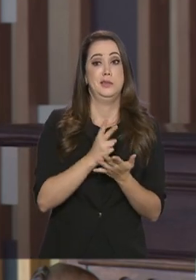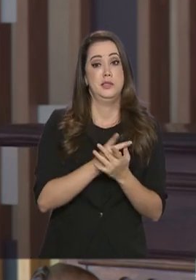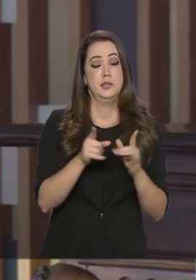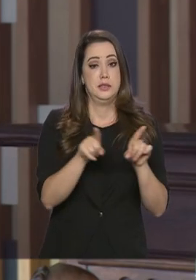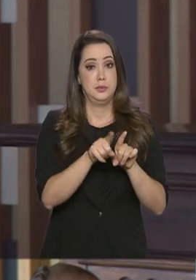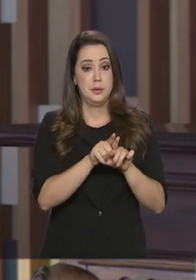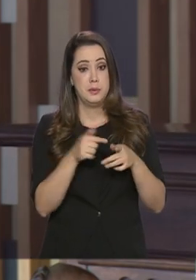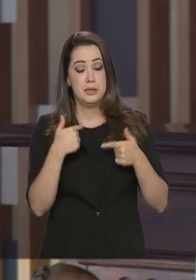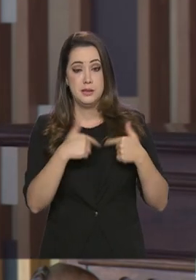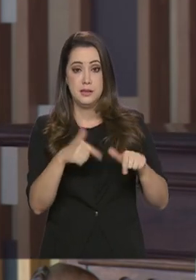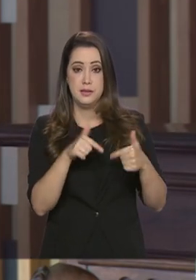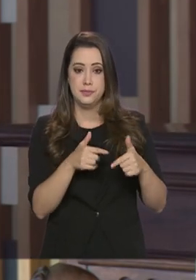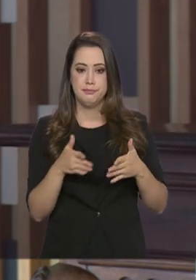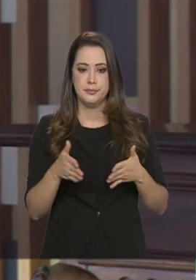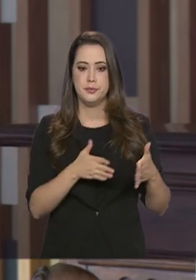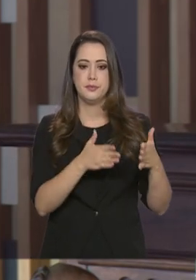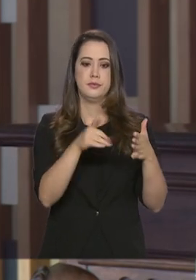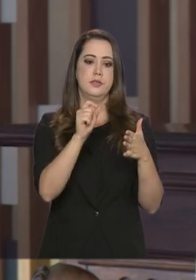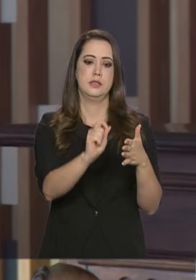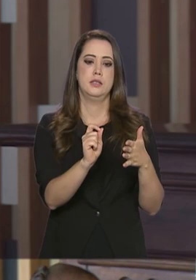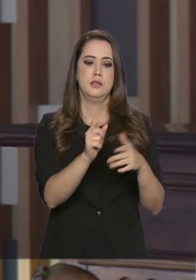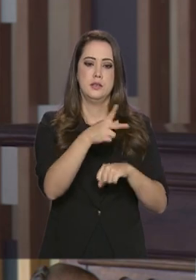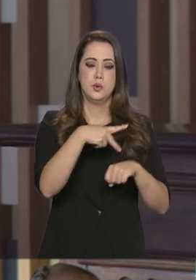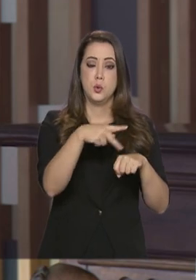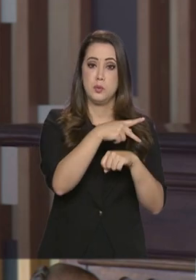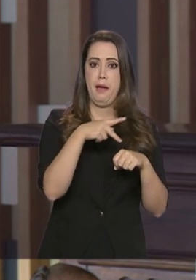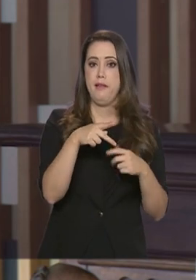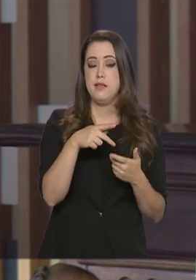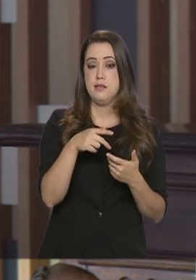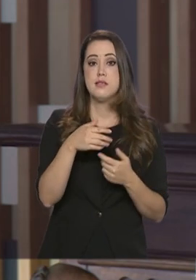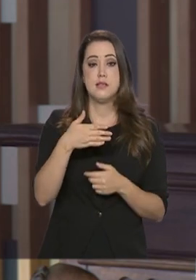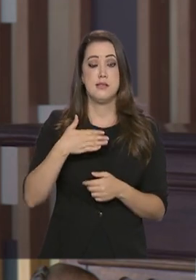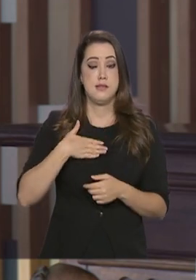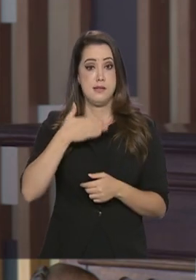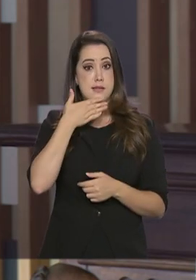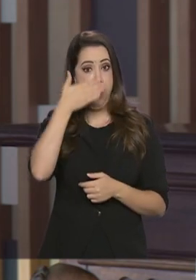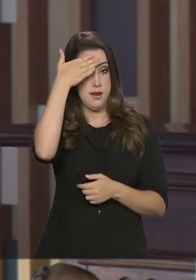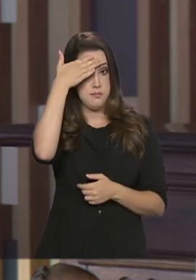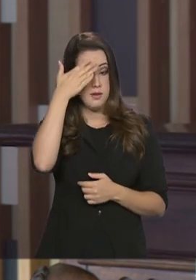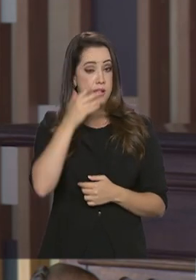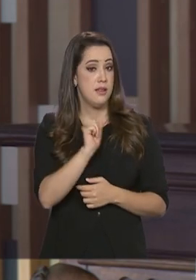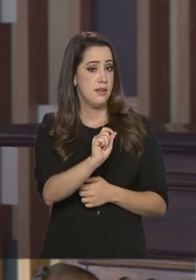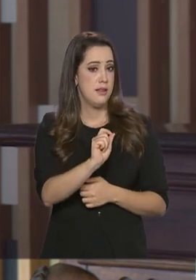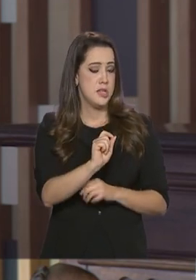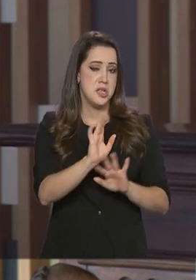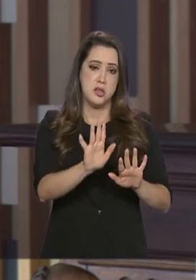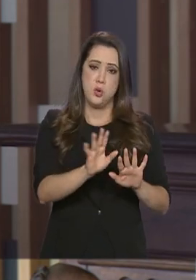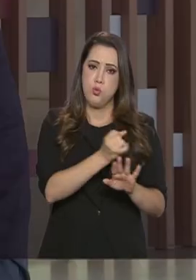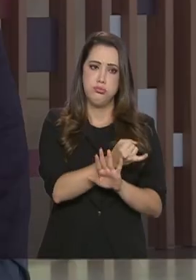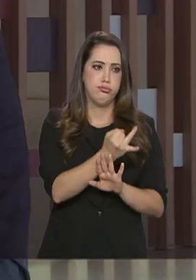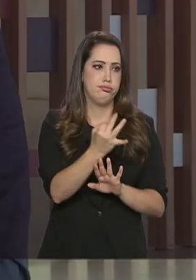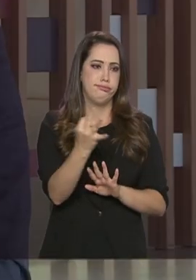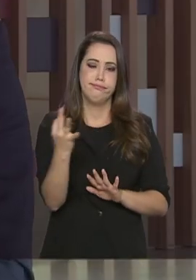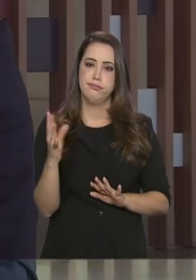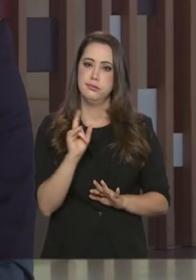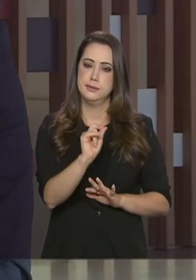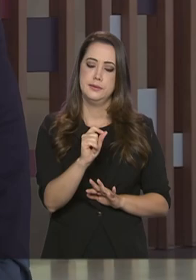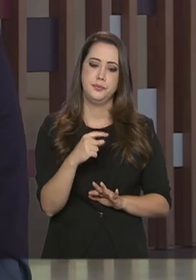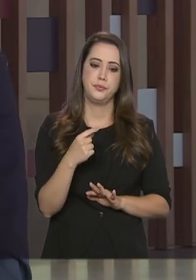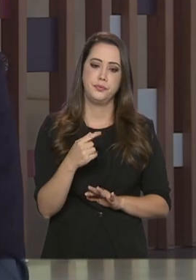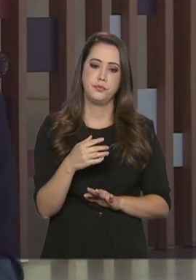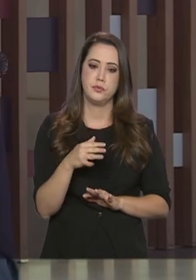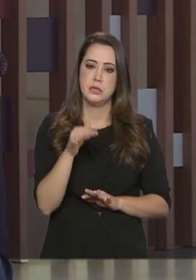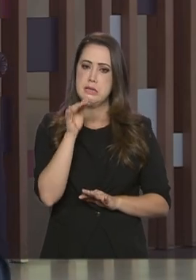continuar trabalhando com os países árabes, inclusive criando relações também, acho que sem precedentes, com vários deles. Com